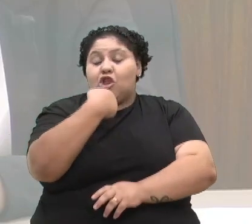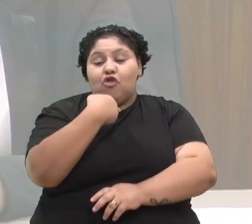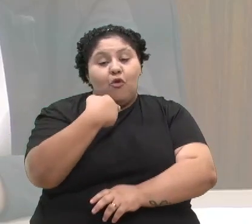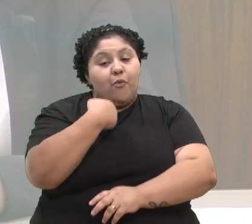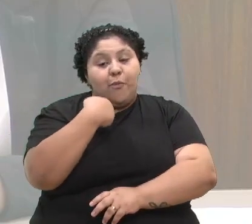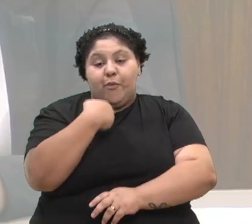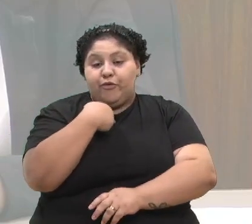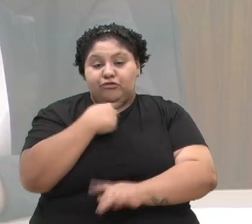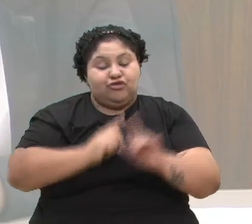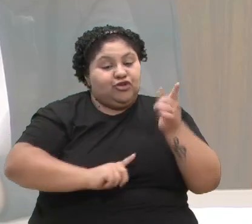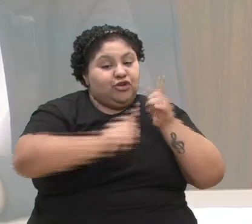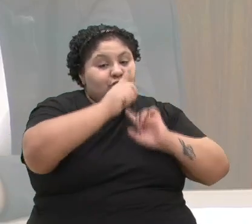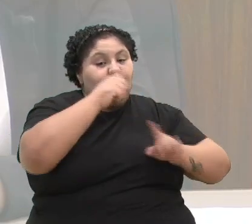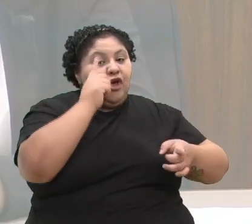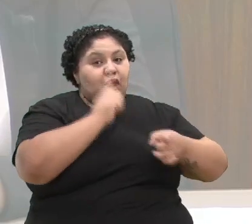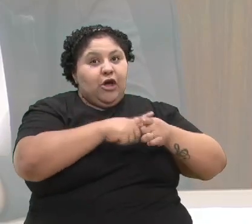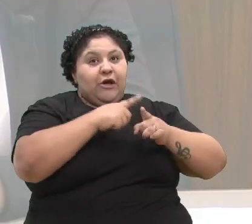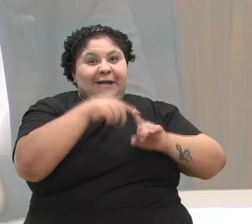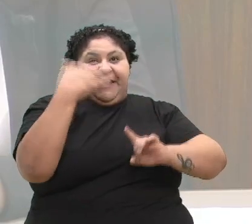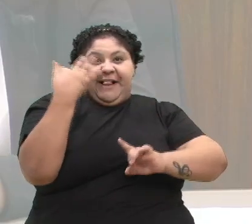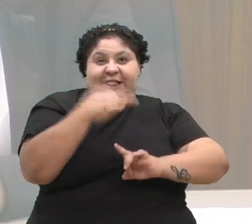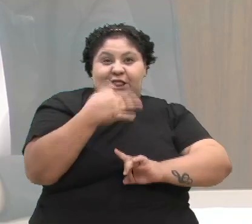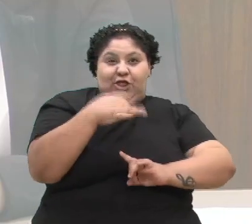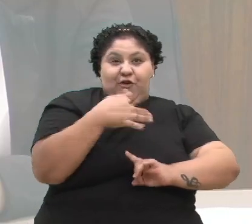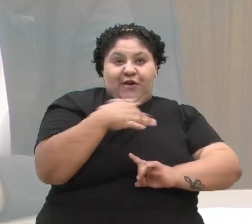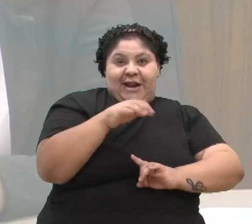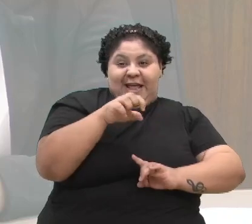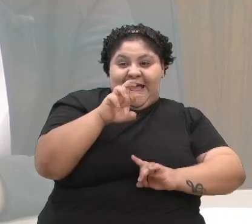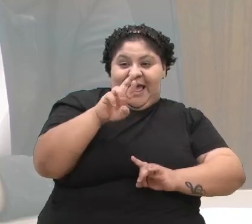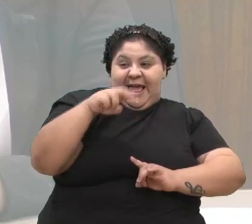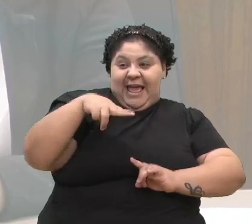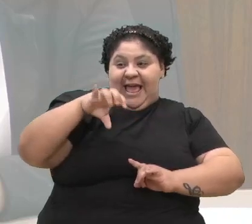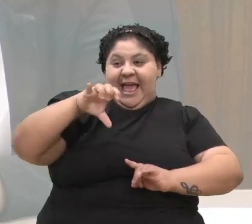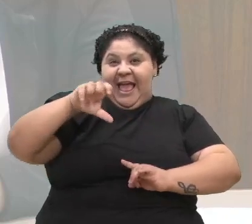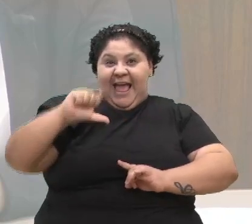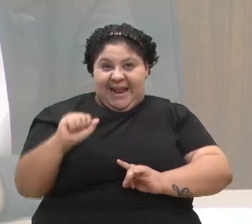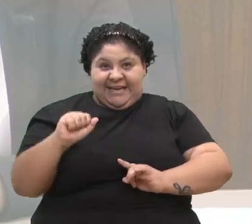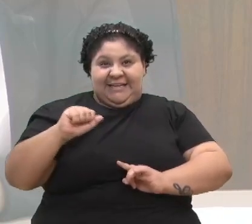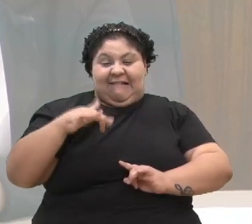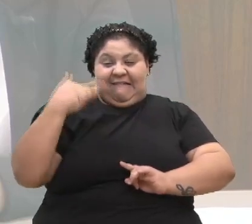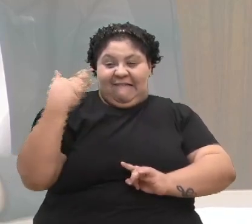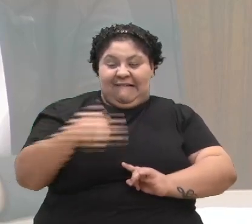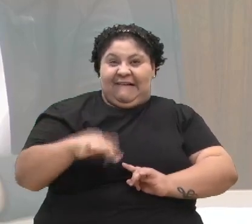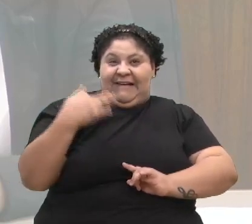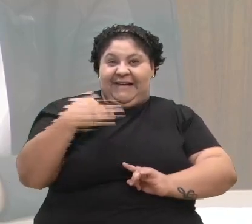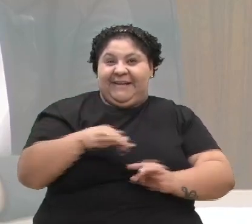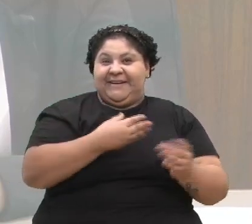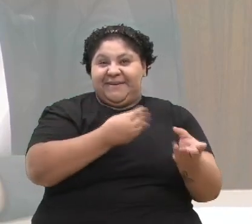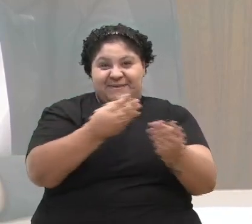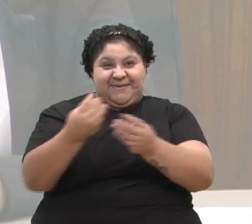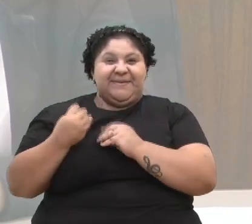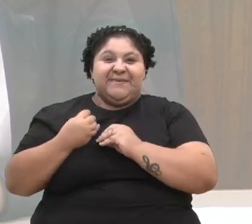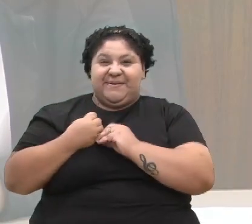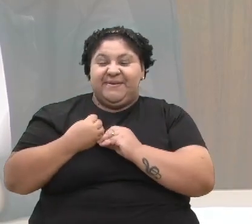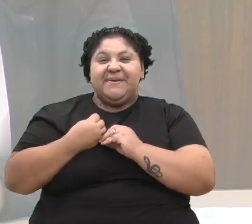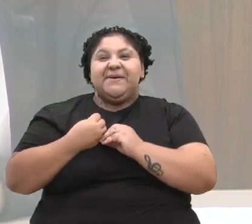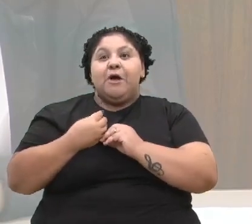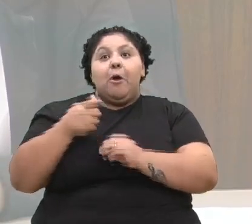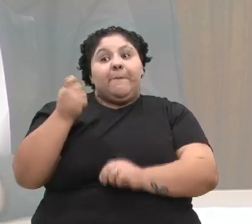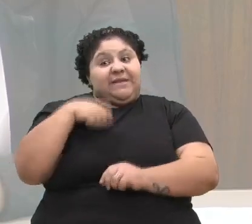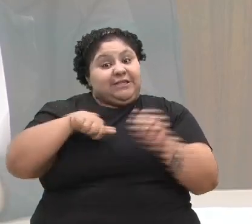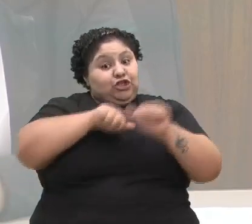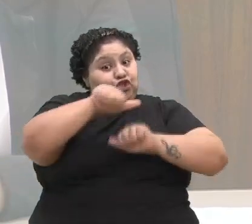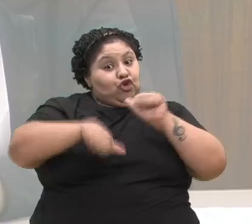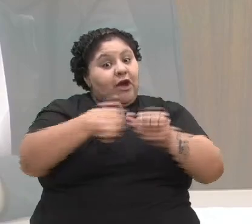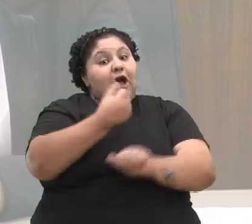disco tem me incomodado um pouco. Até conversei com o vereador Fantinel para trocar umas receitas de medicação. Mas